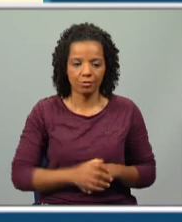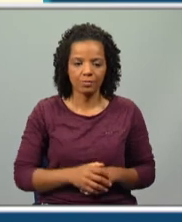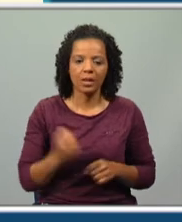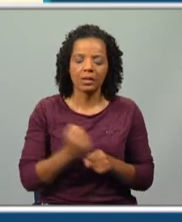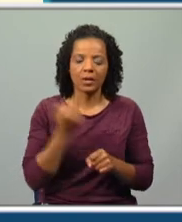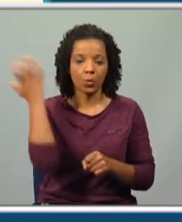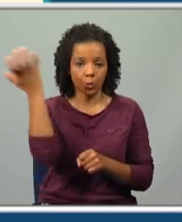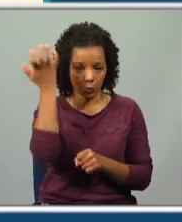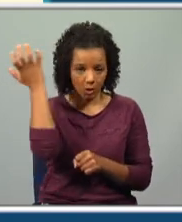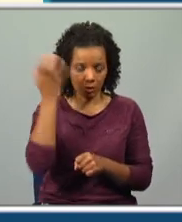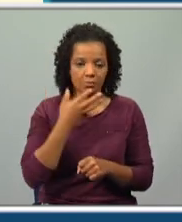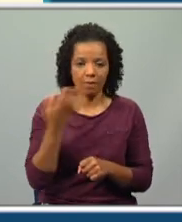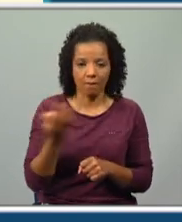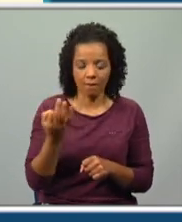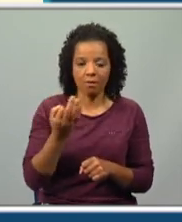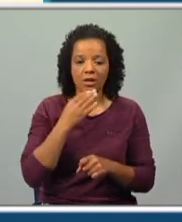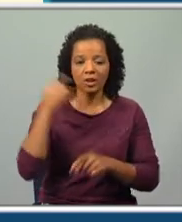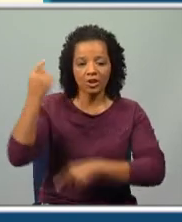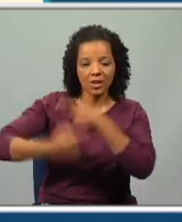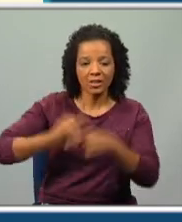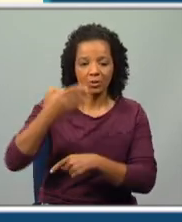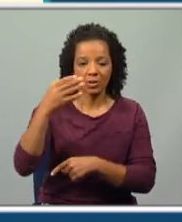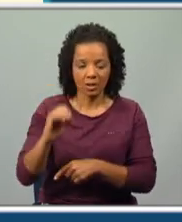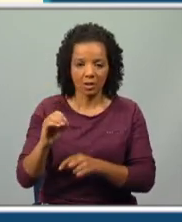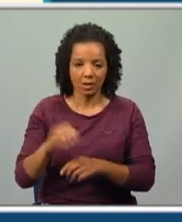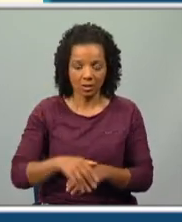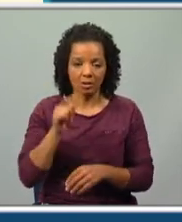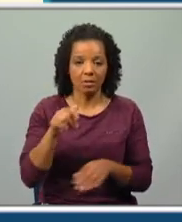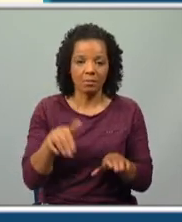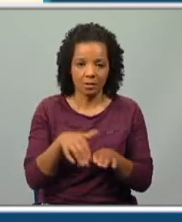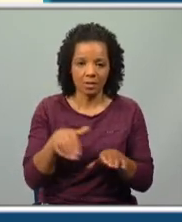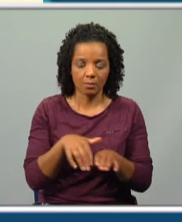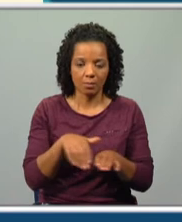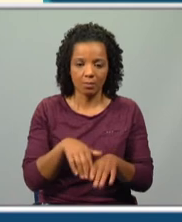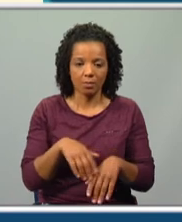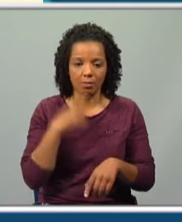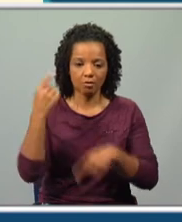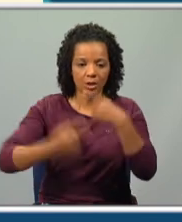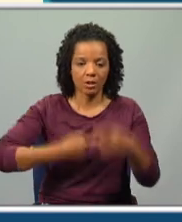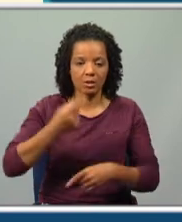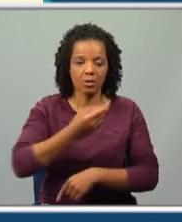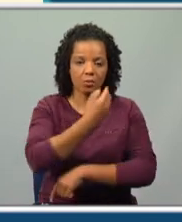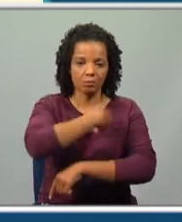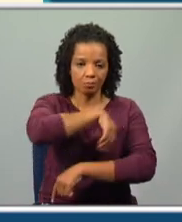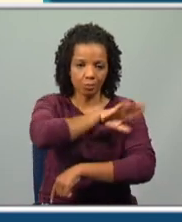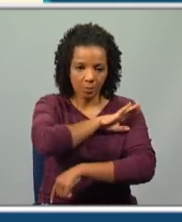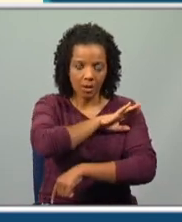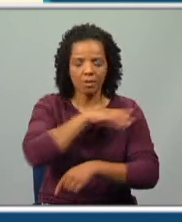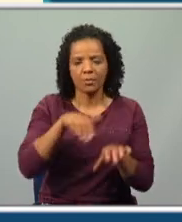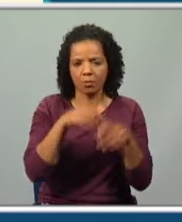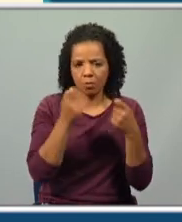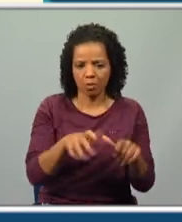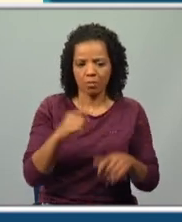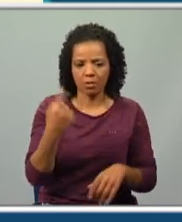atividades culturais, para além da geração de 70 da questão Coimbrain, que ele participou um pouco profundamente. Temos o